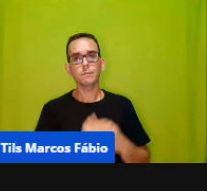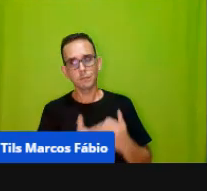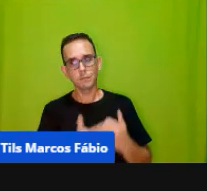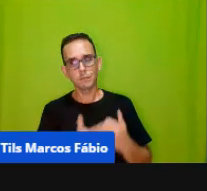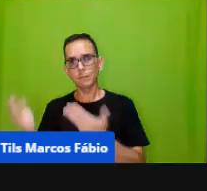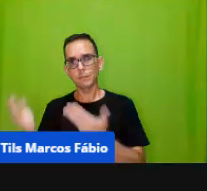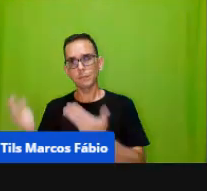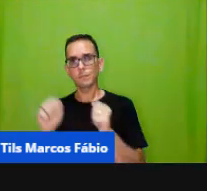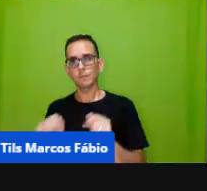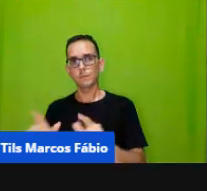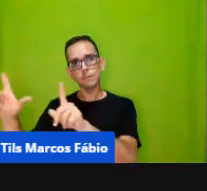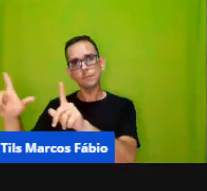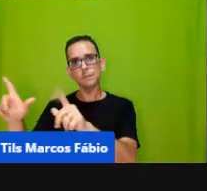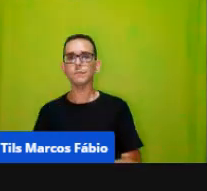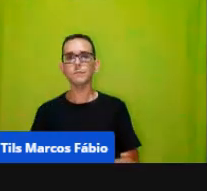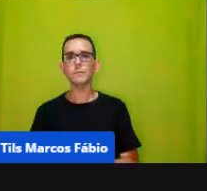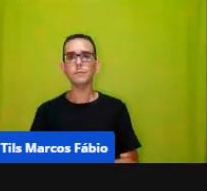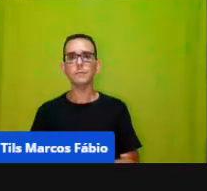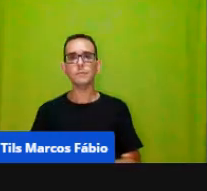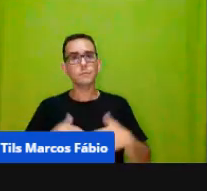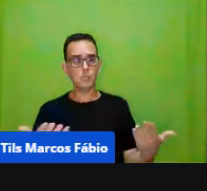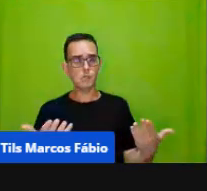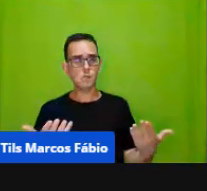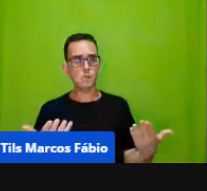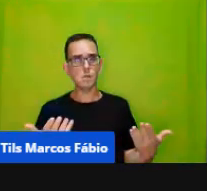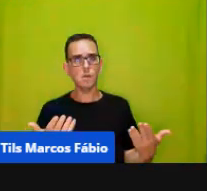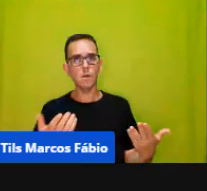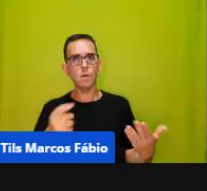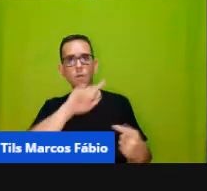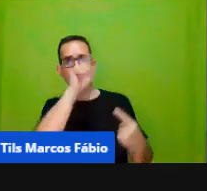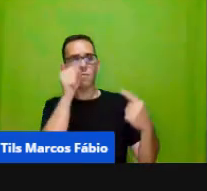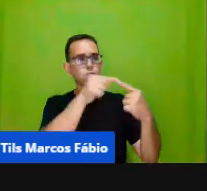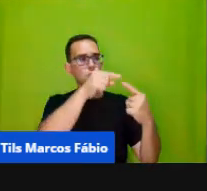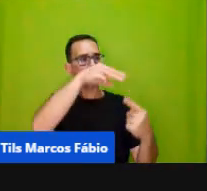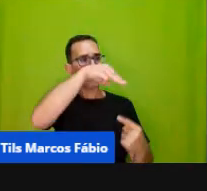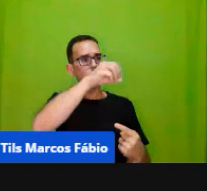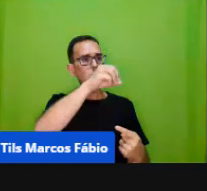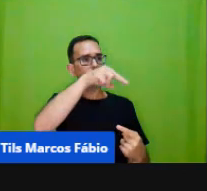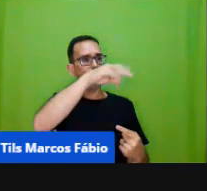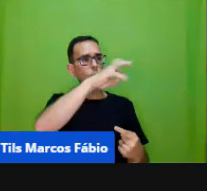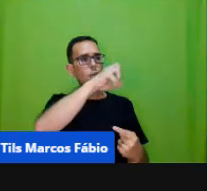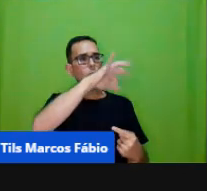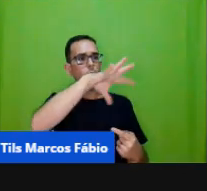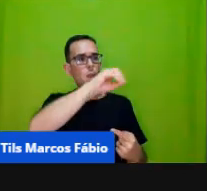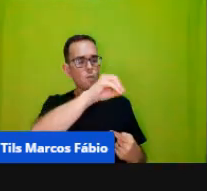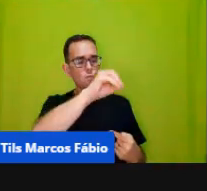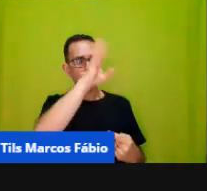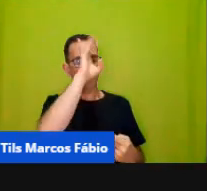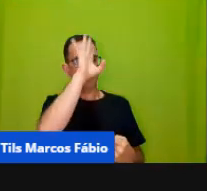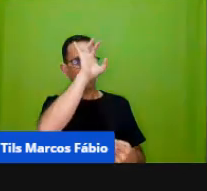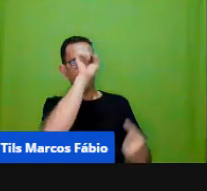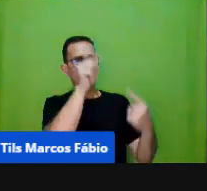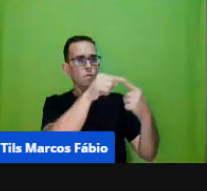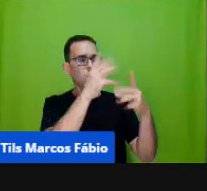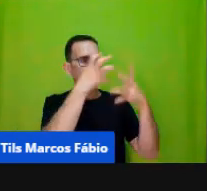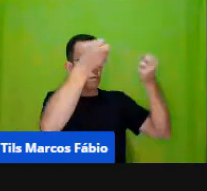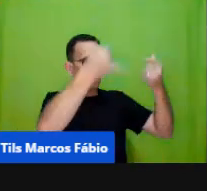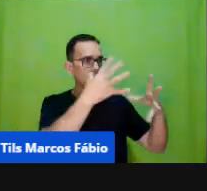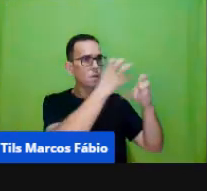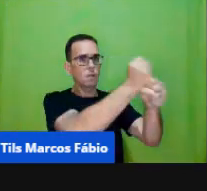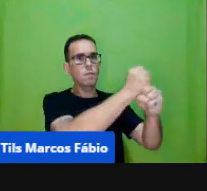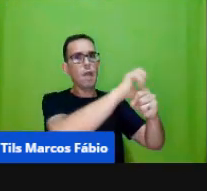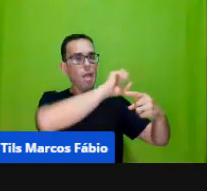Aqui a gente tem, né? Monteiro que nos traz um pouquinho dessa questão da contagem, né? É um